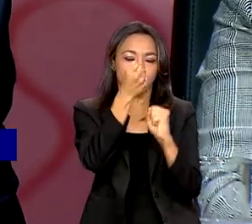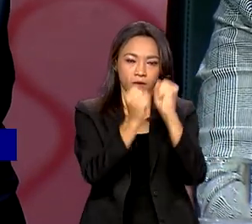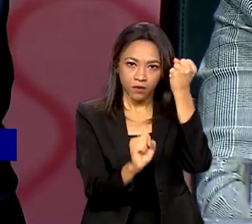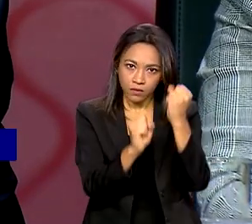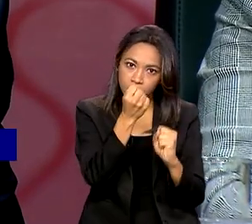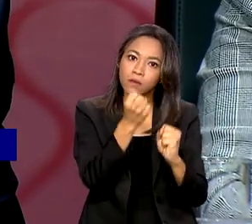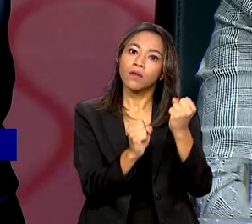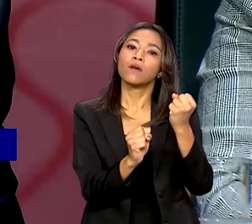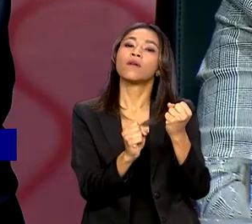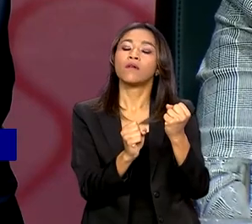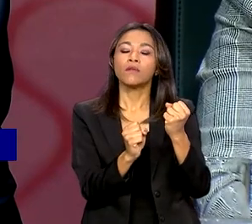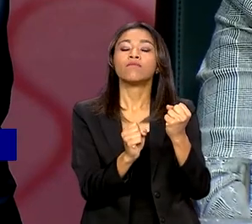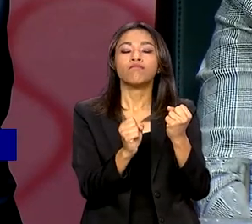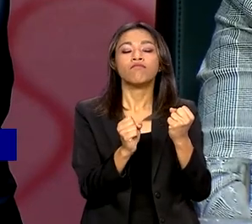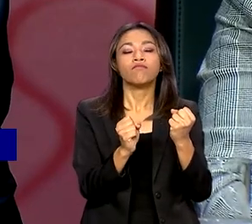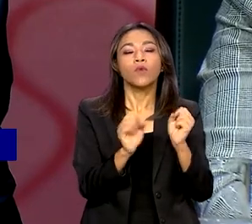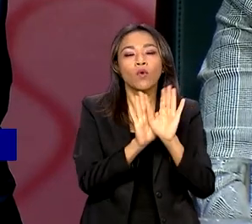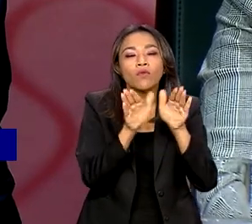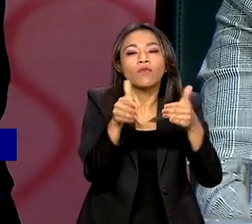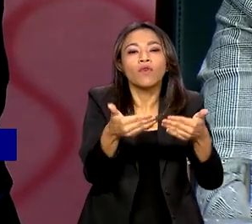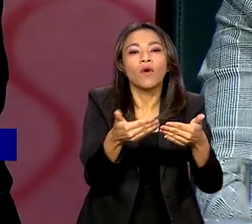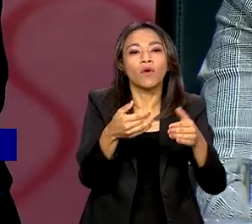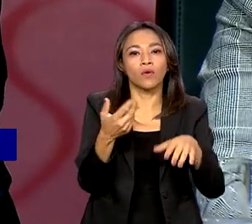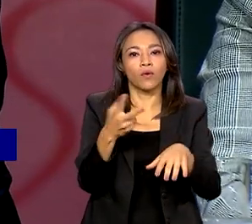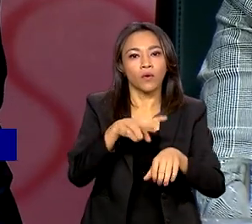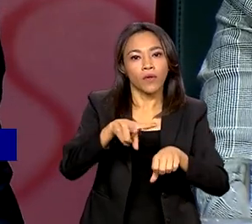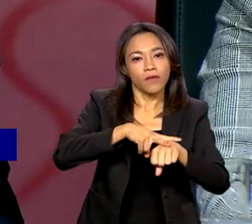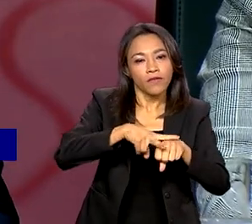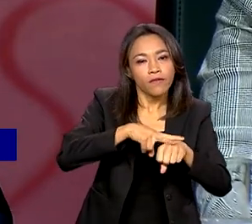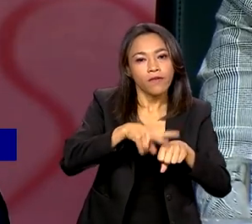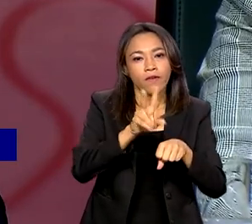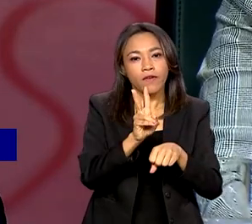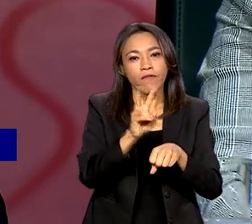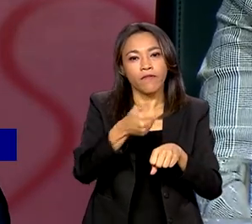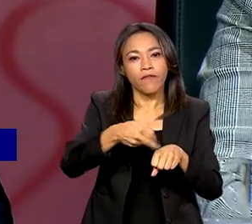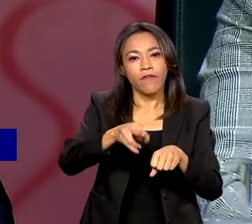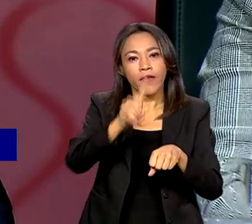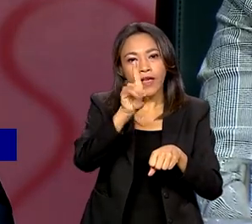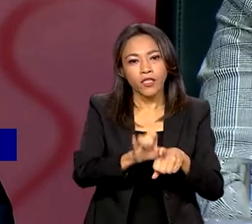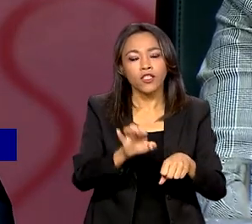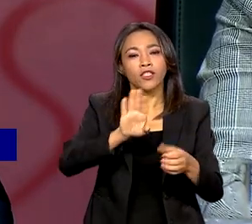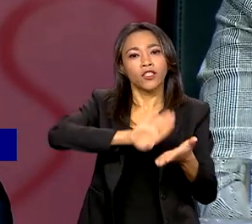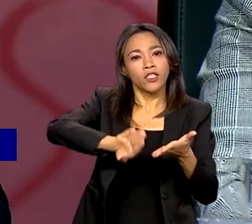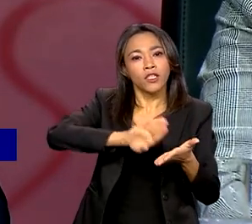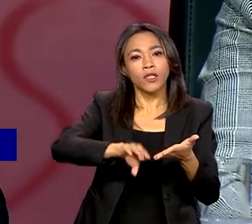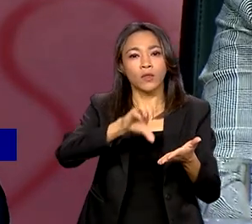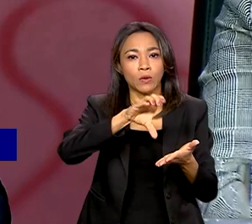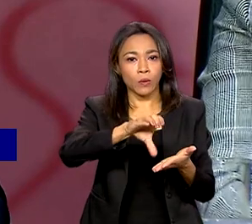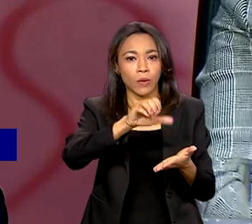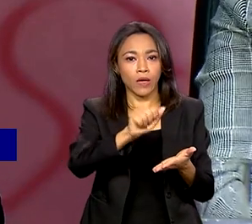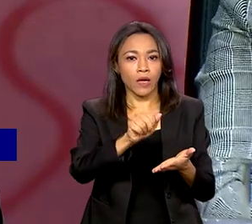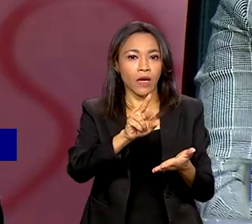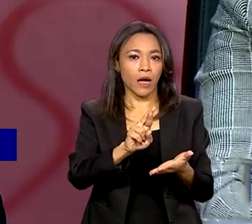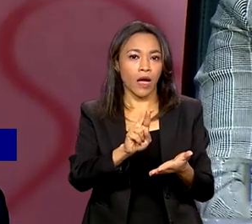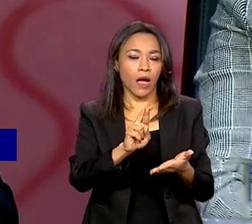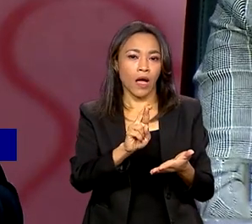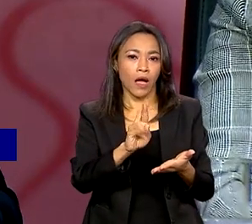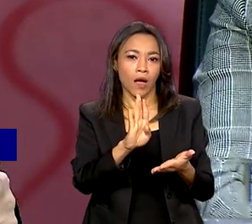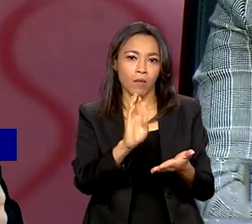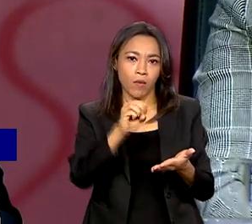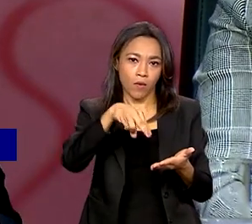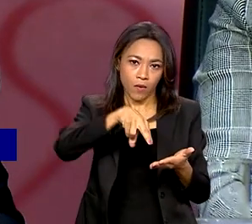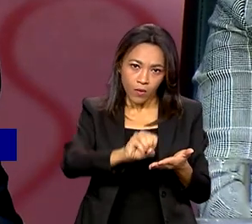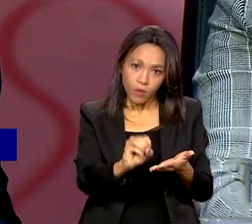verde com descarbonização, uma nova industrialização